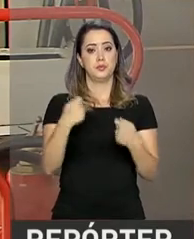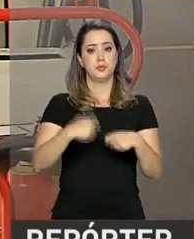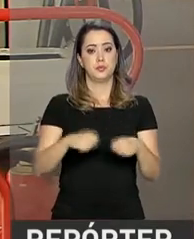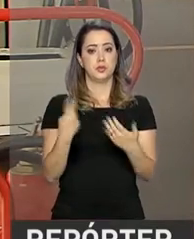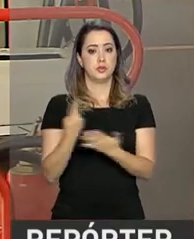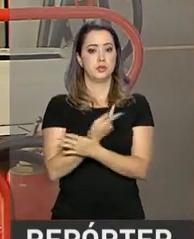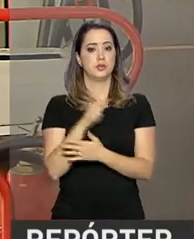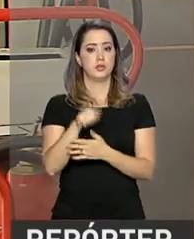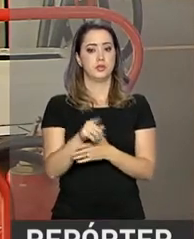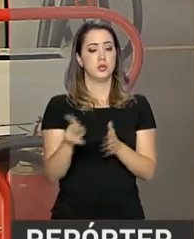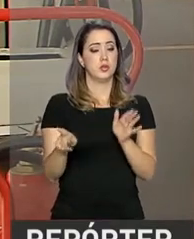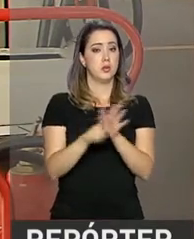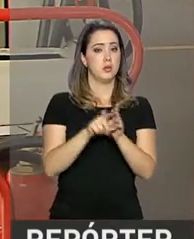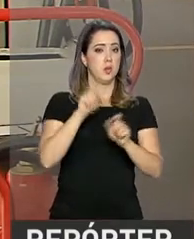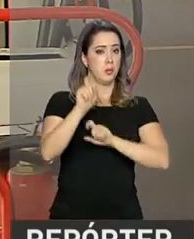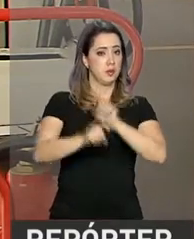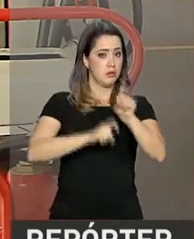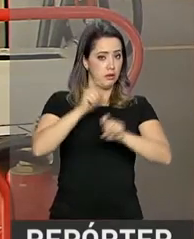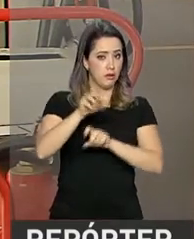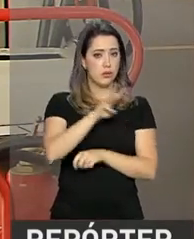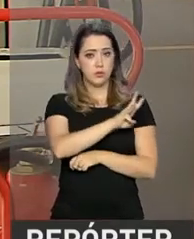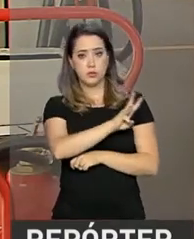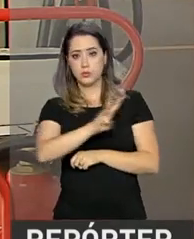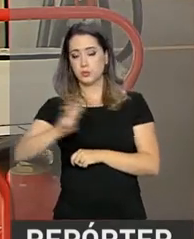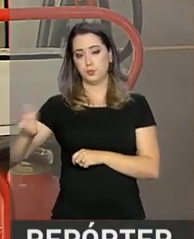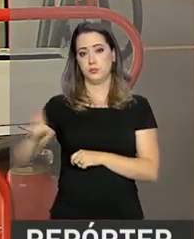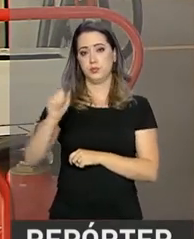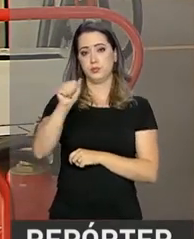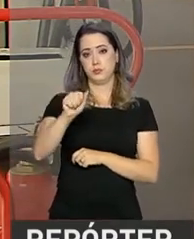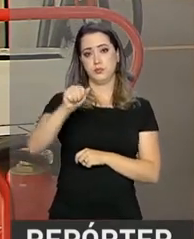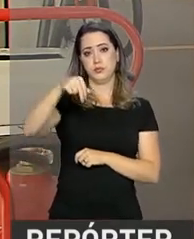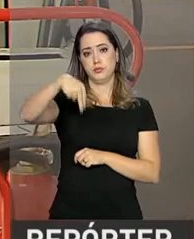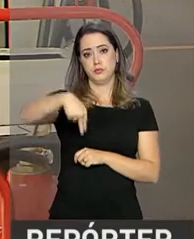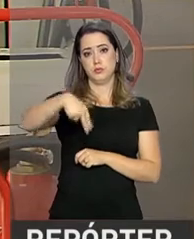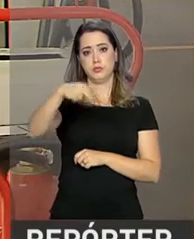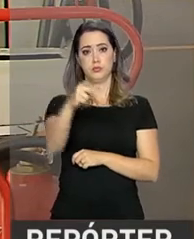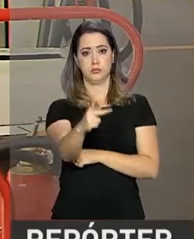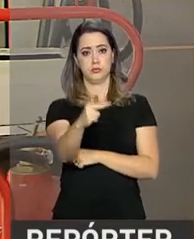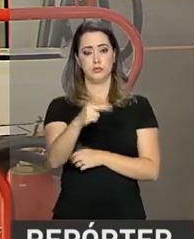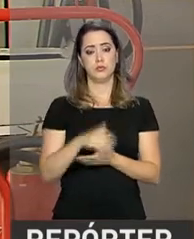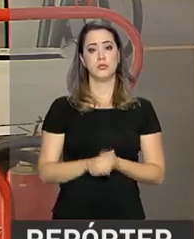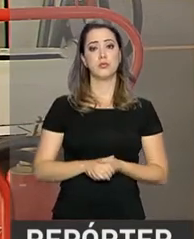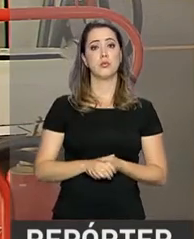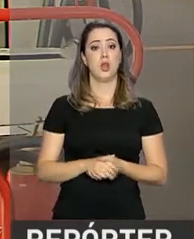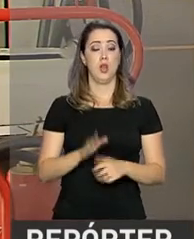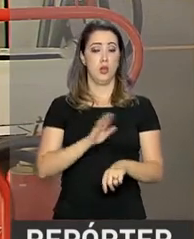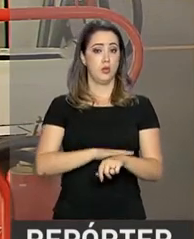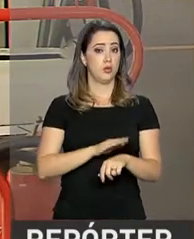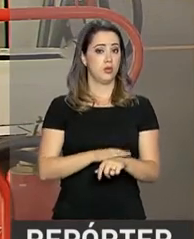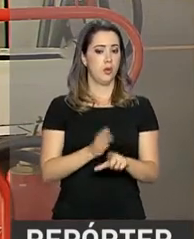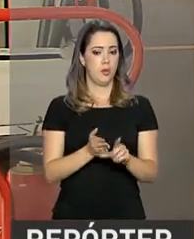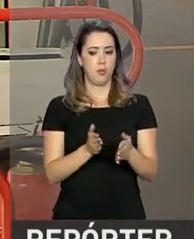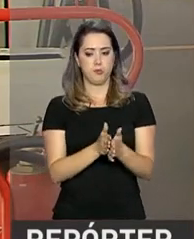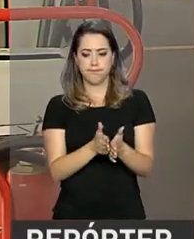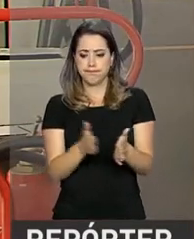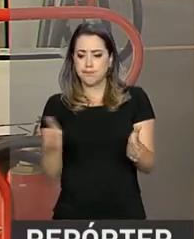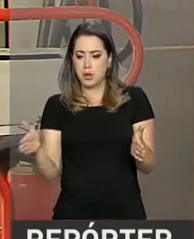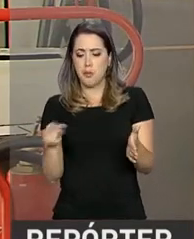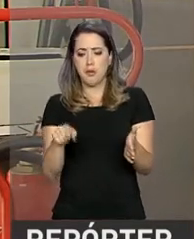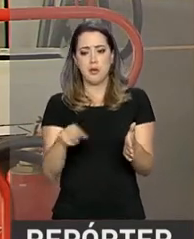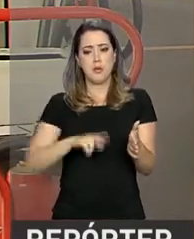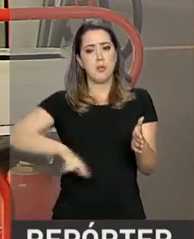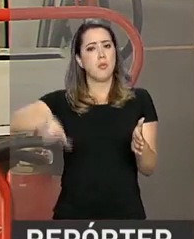ser feita por meio de formulário eletrônico disponível na página da ANP na internet. Um tempo mais espaçado no repasse do